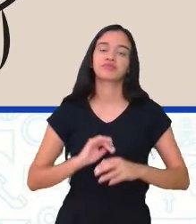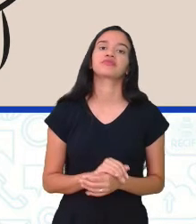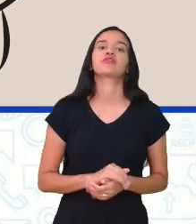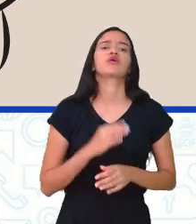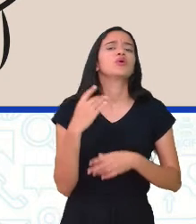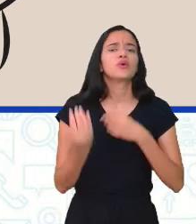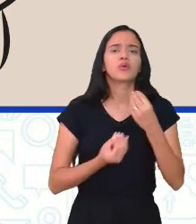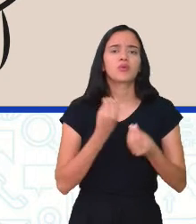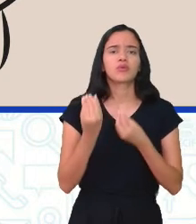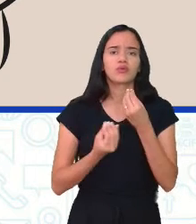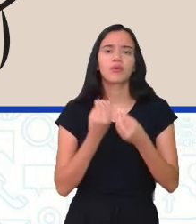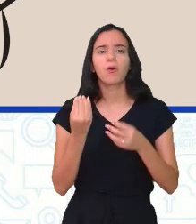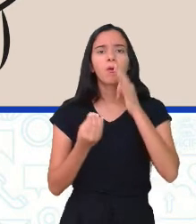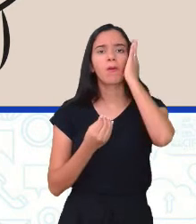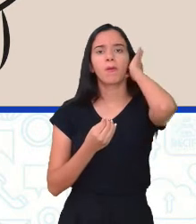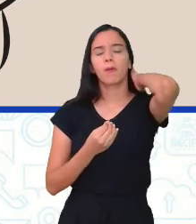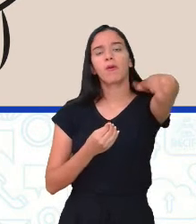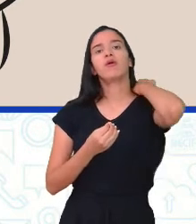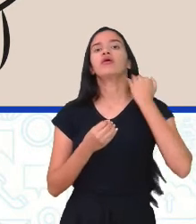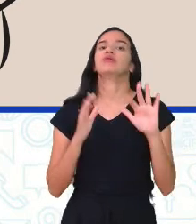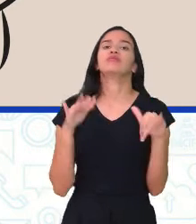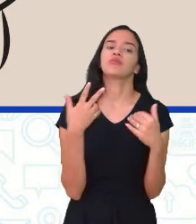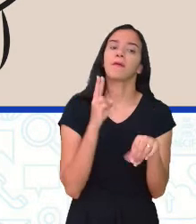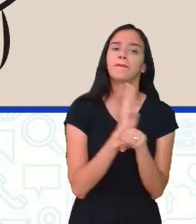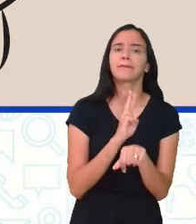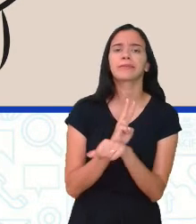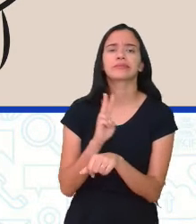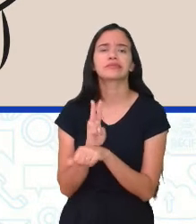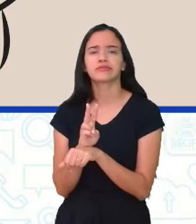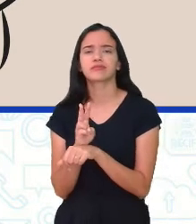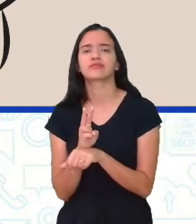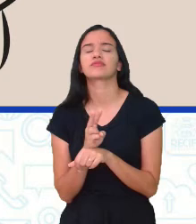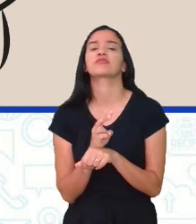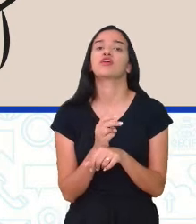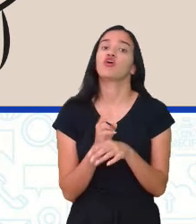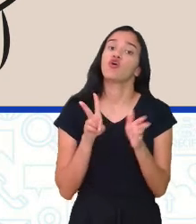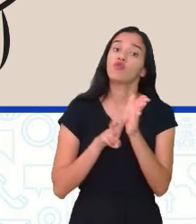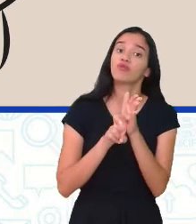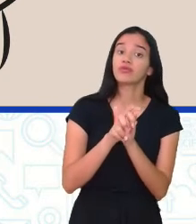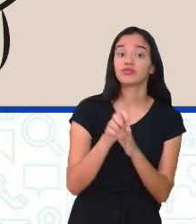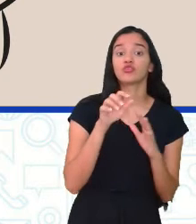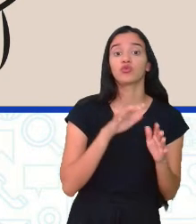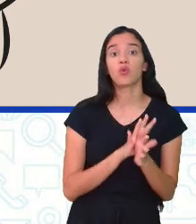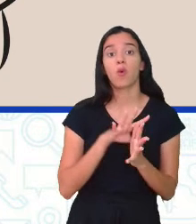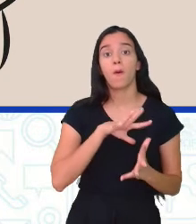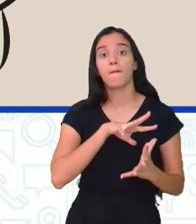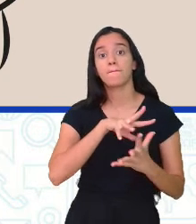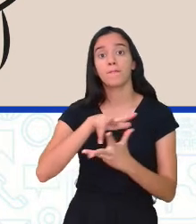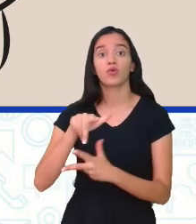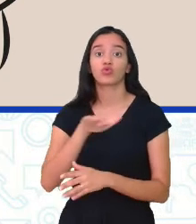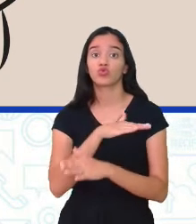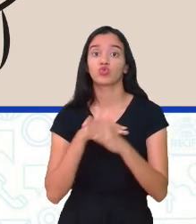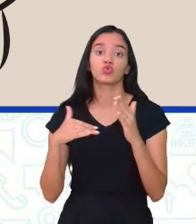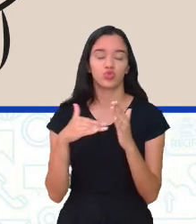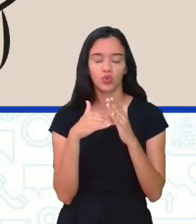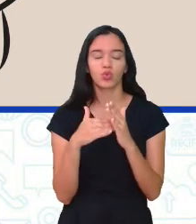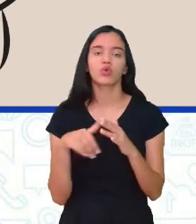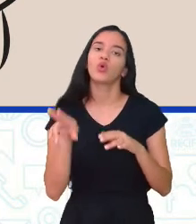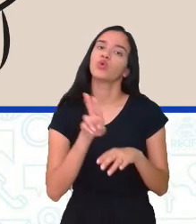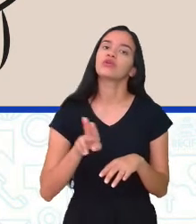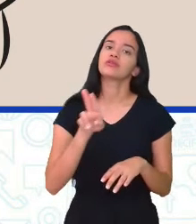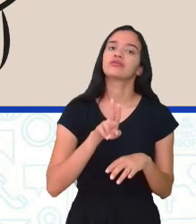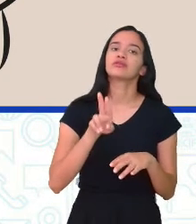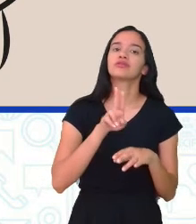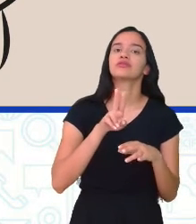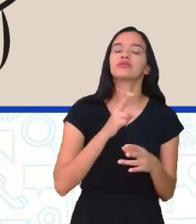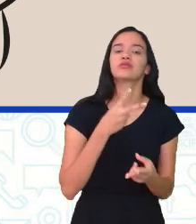e como é que a gente pode prevenir esse vírus que tem afetado o mundo todo então utilizando camisinha masculina ou